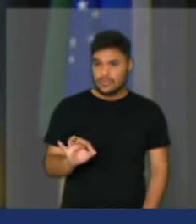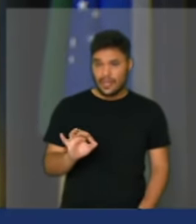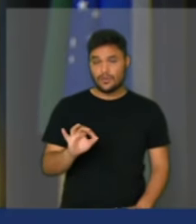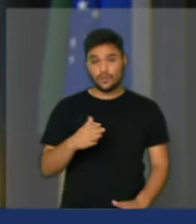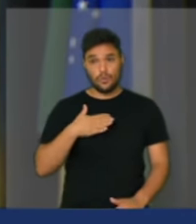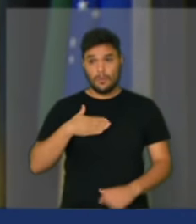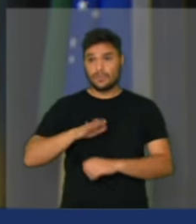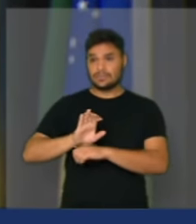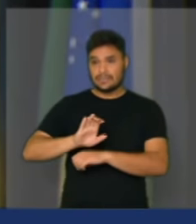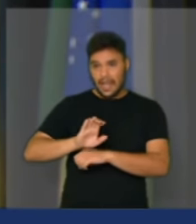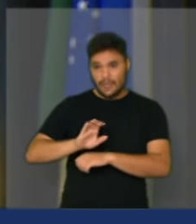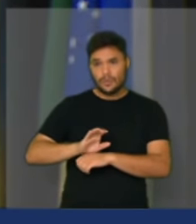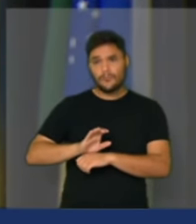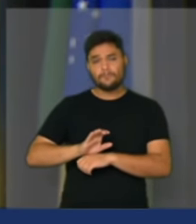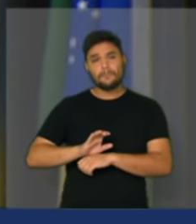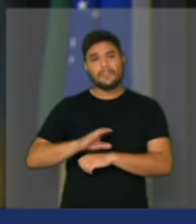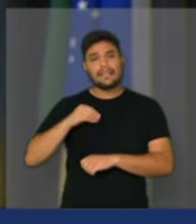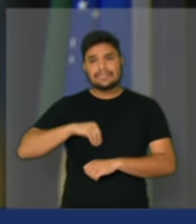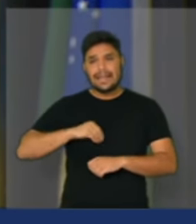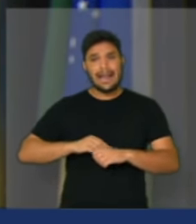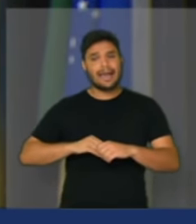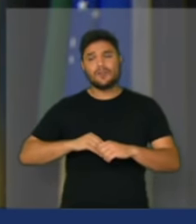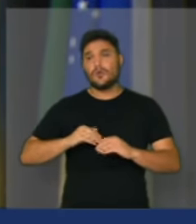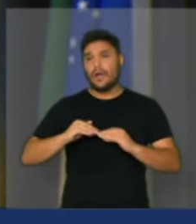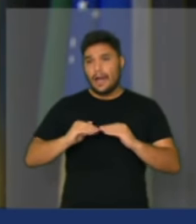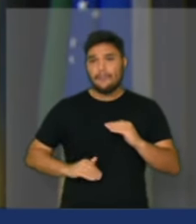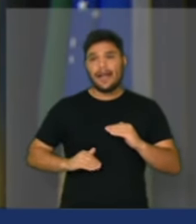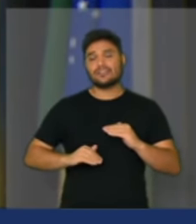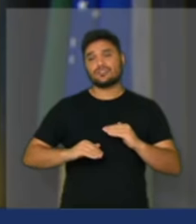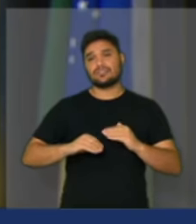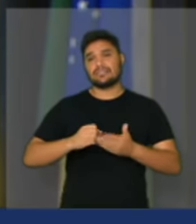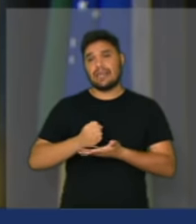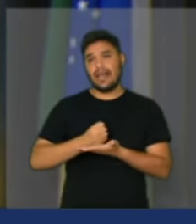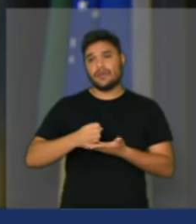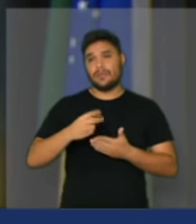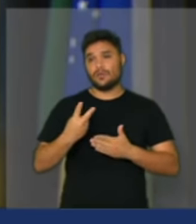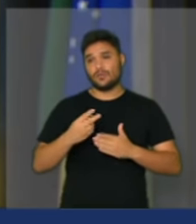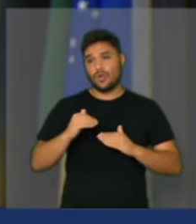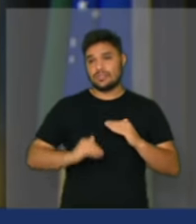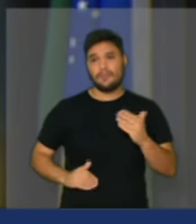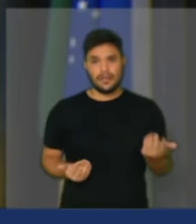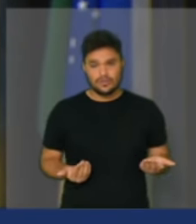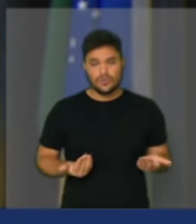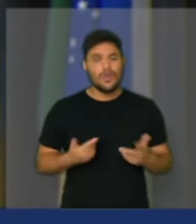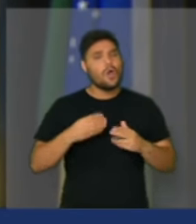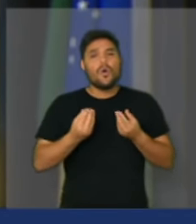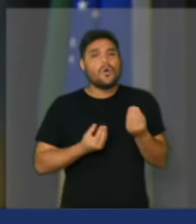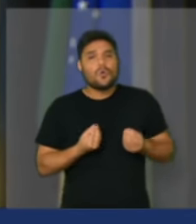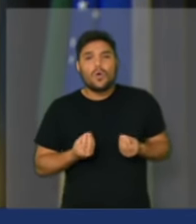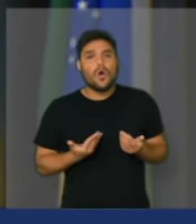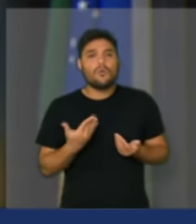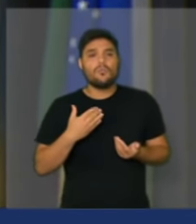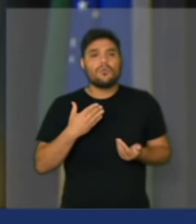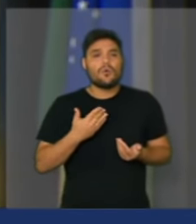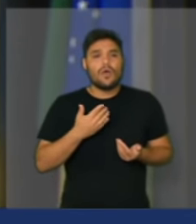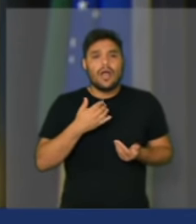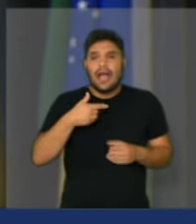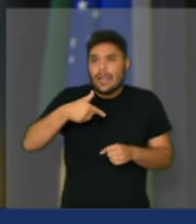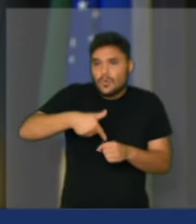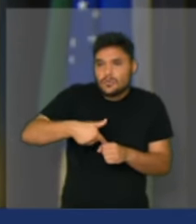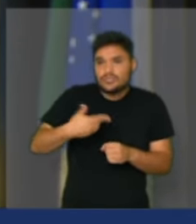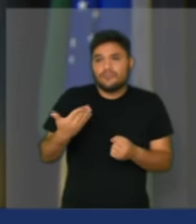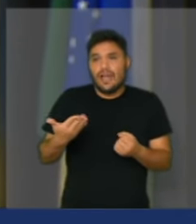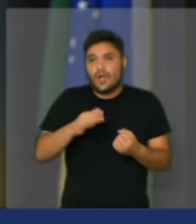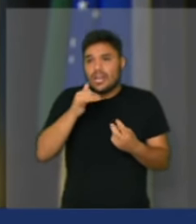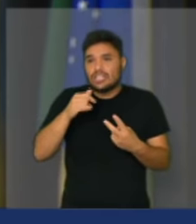Estado ganha menos do que dois salários mínimos, senhor presidente. E como é que vai arcar com aumentos sucessivos da conta de combustível e agora da conta